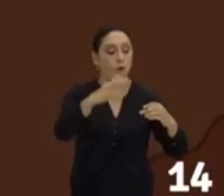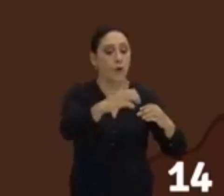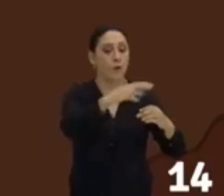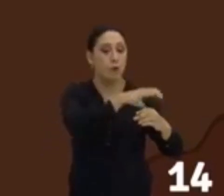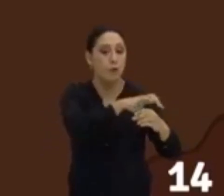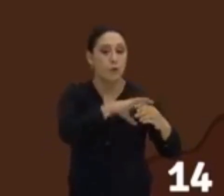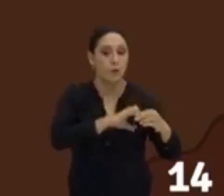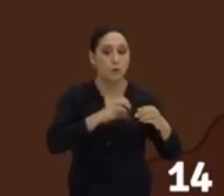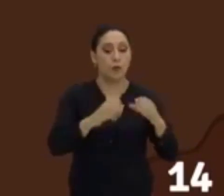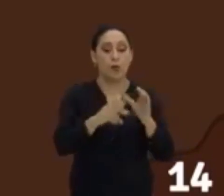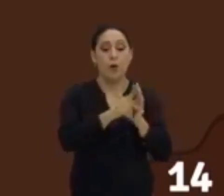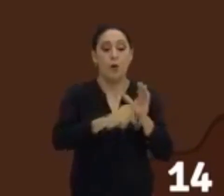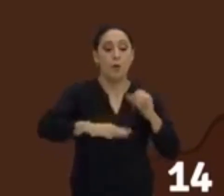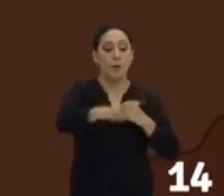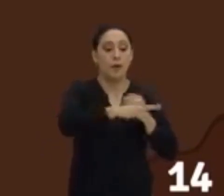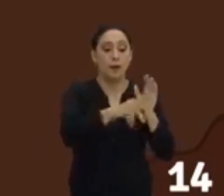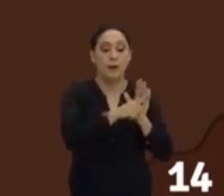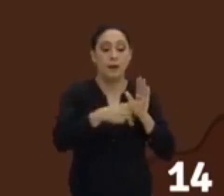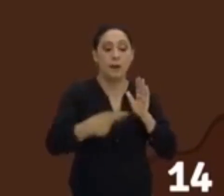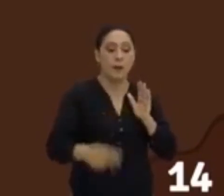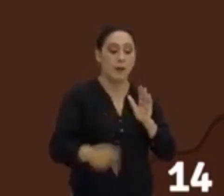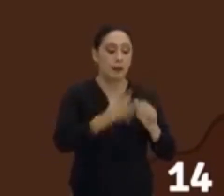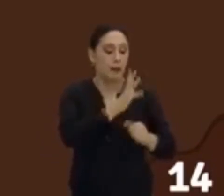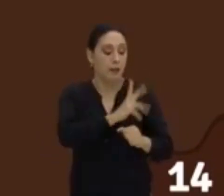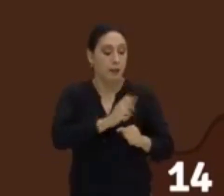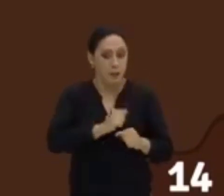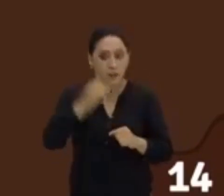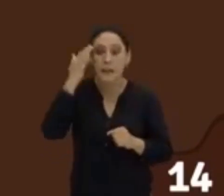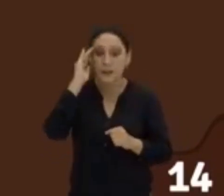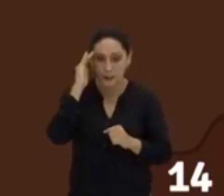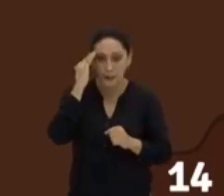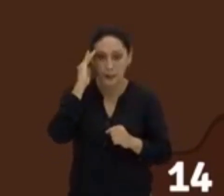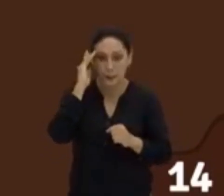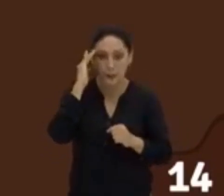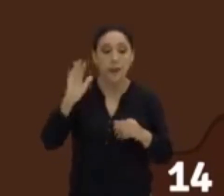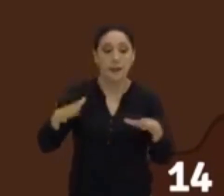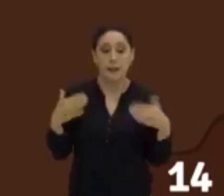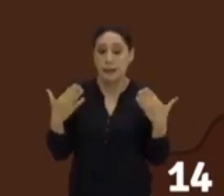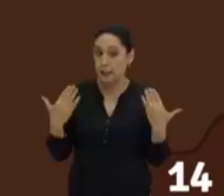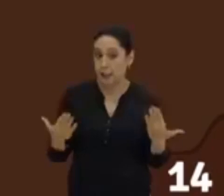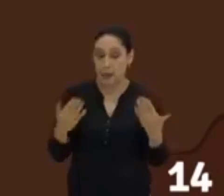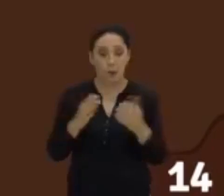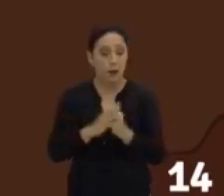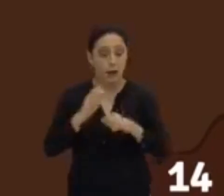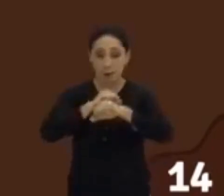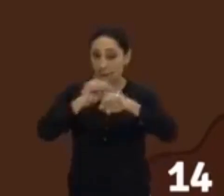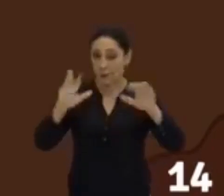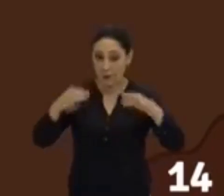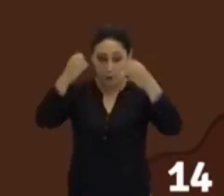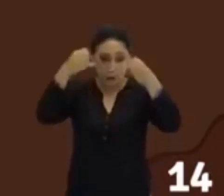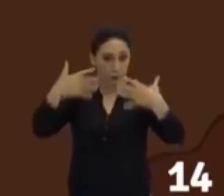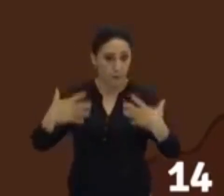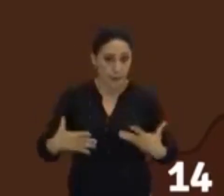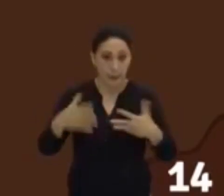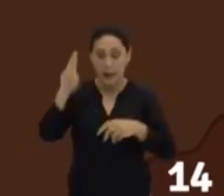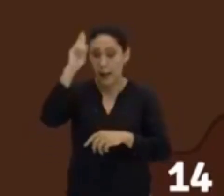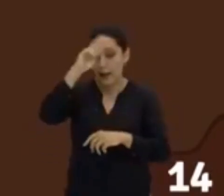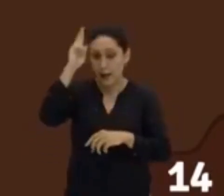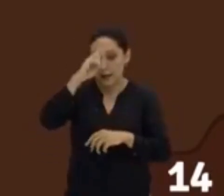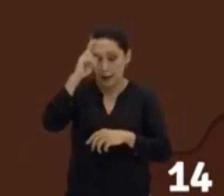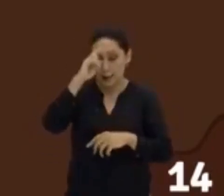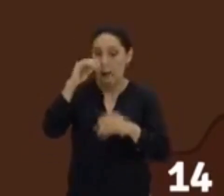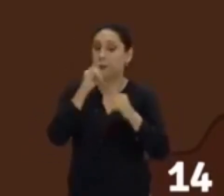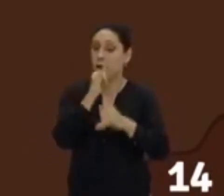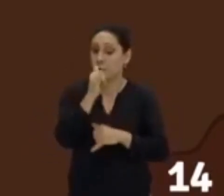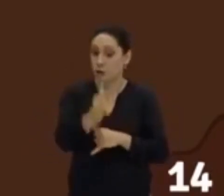palestinos dentro da Palestina. Compreende comigo? Então, olha só, só para ficar mais claro para ti. Lembra que eu te